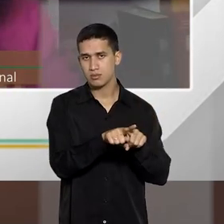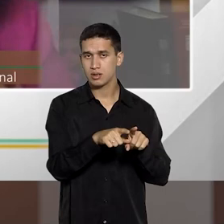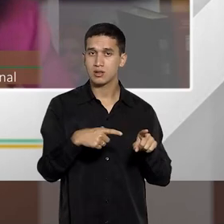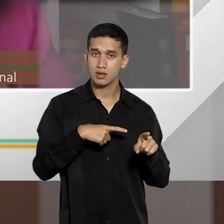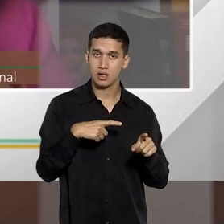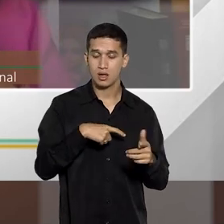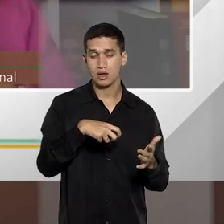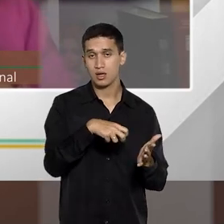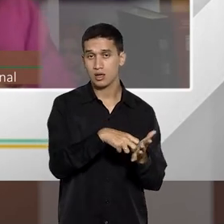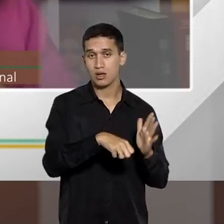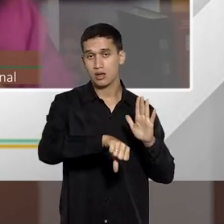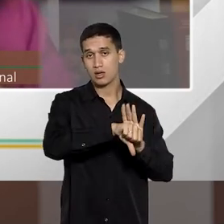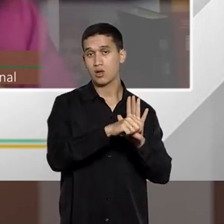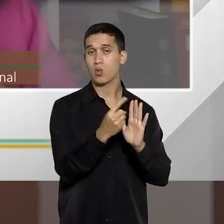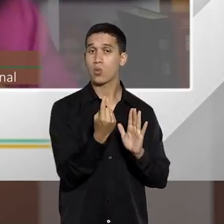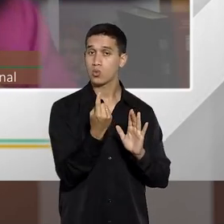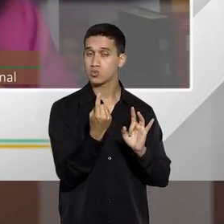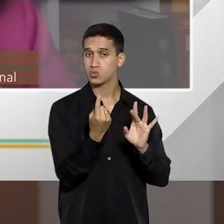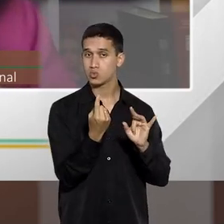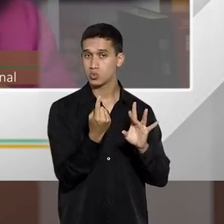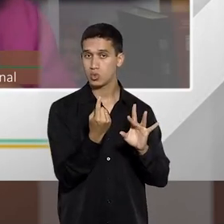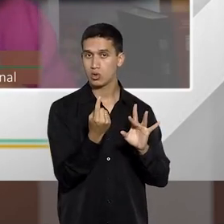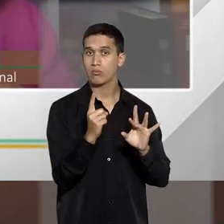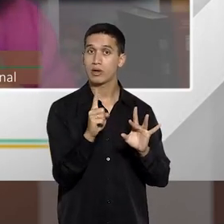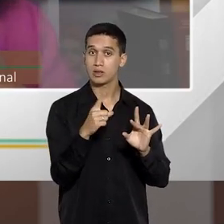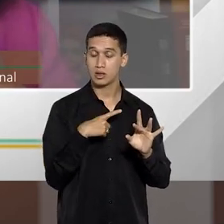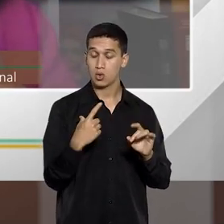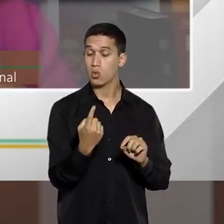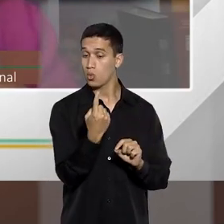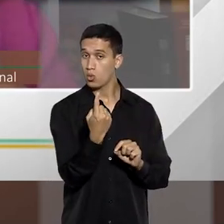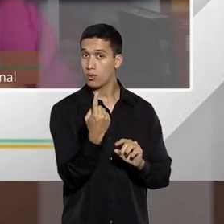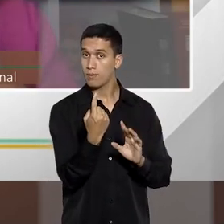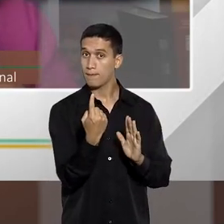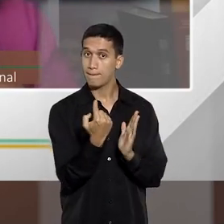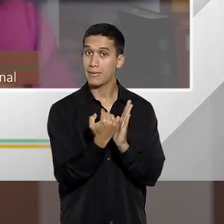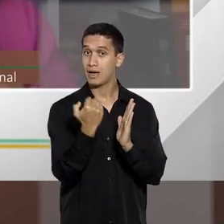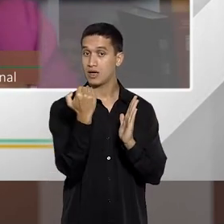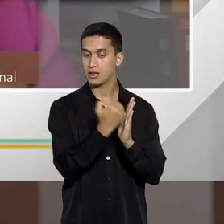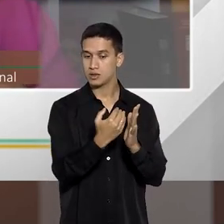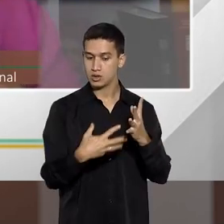pena única, mas com um acréscimo da pena em razão da quantidade